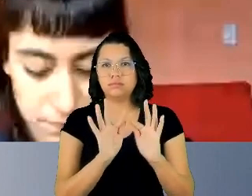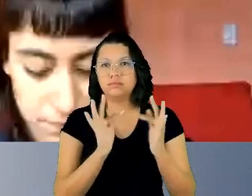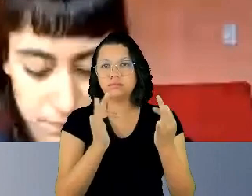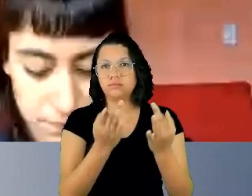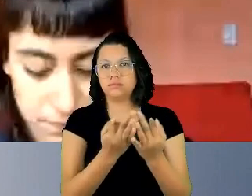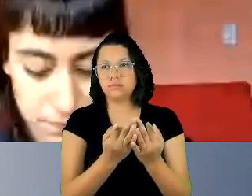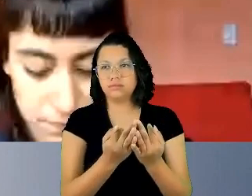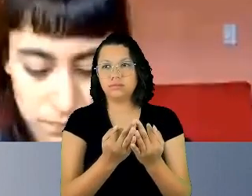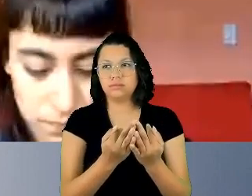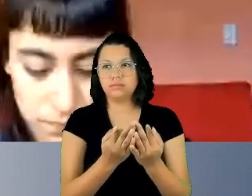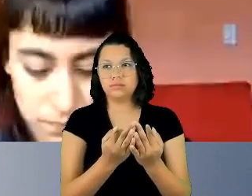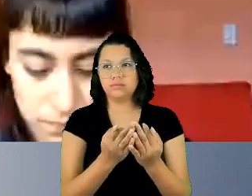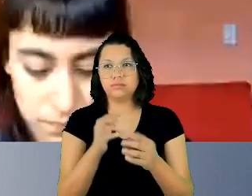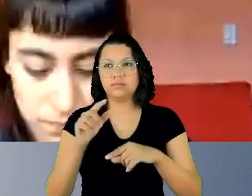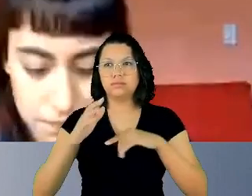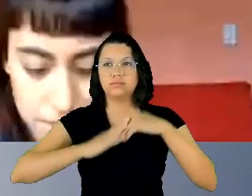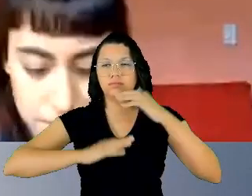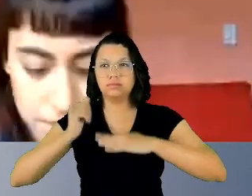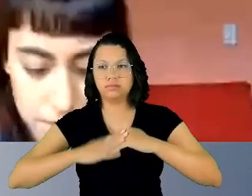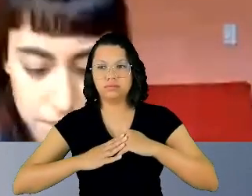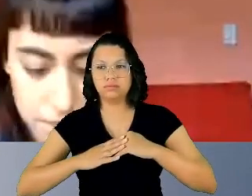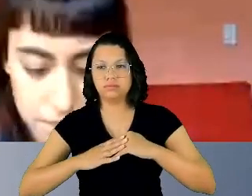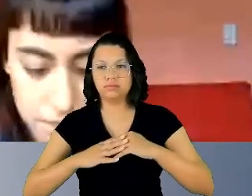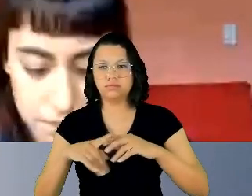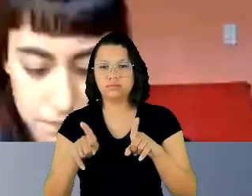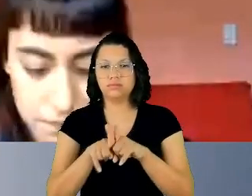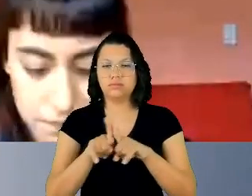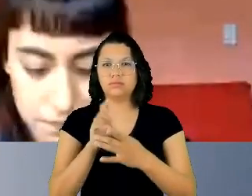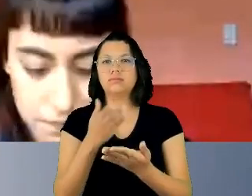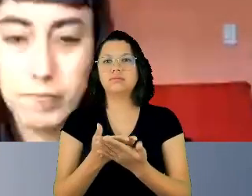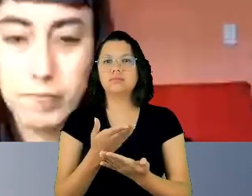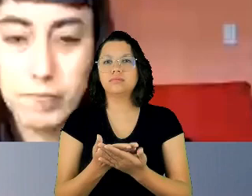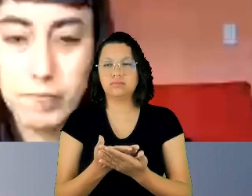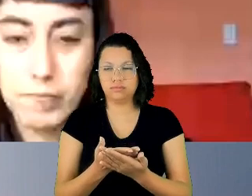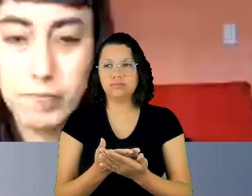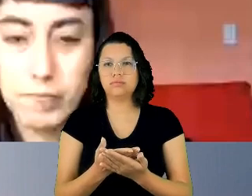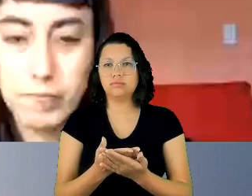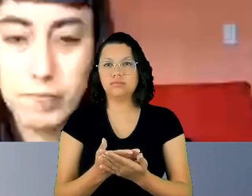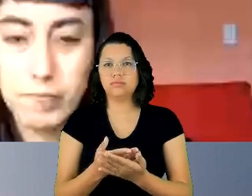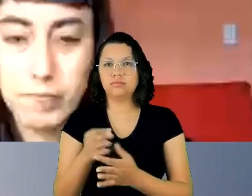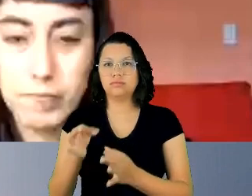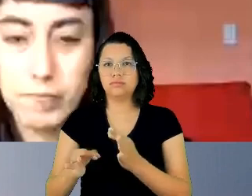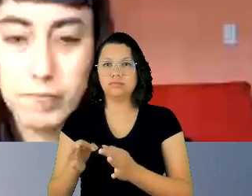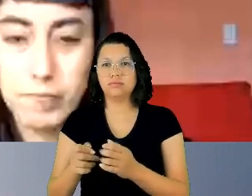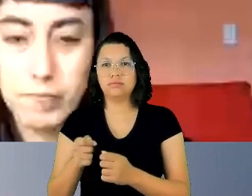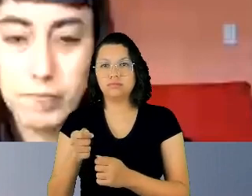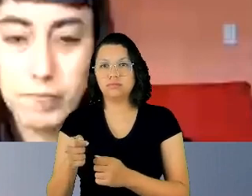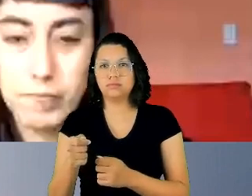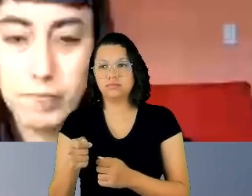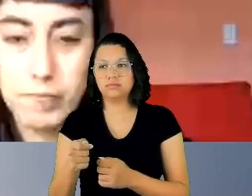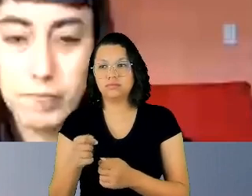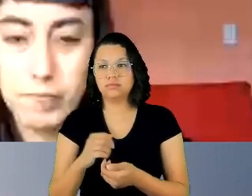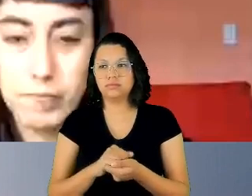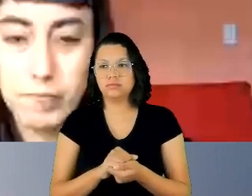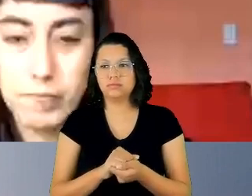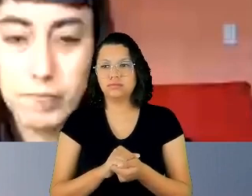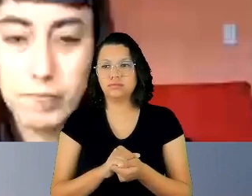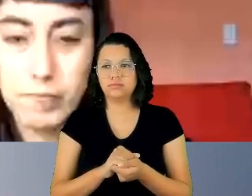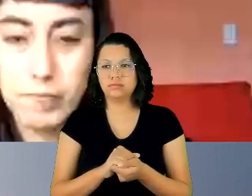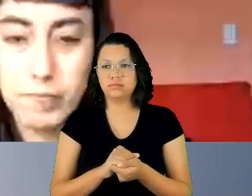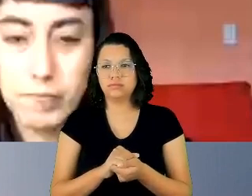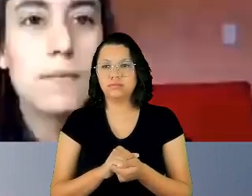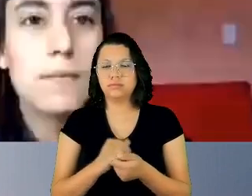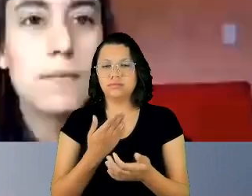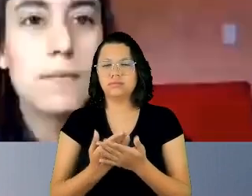tratamento profissional, no tratamento acadêmico. Sua excelência era ter uma postura da Universidade de Colômbia